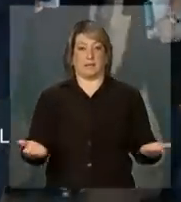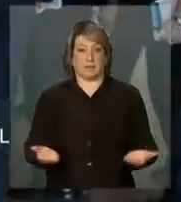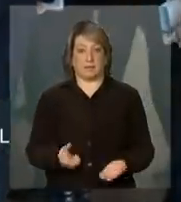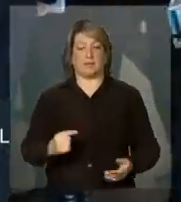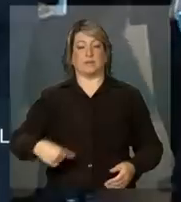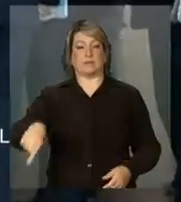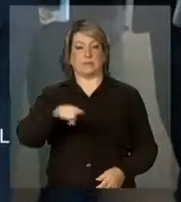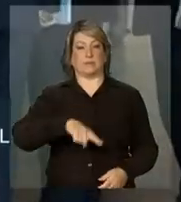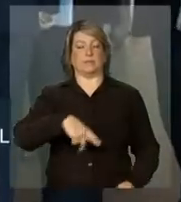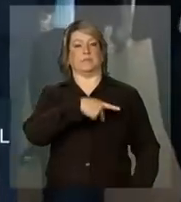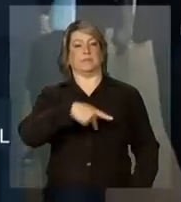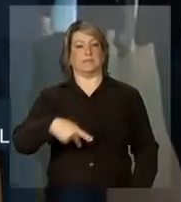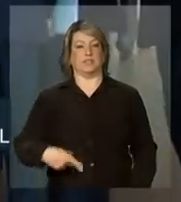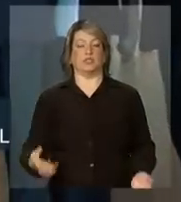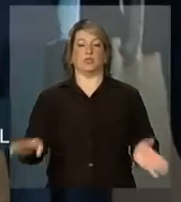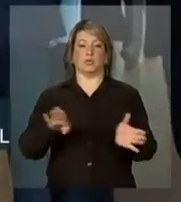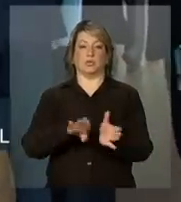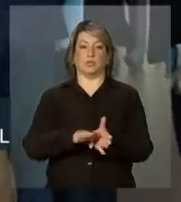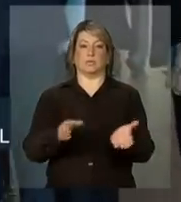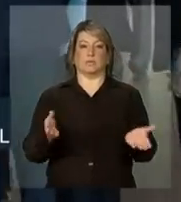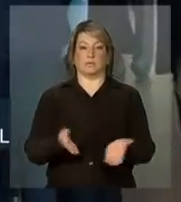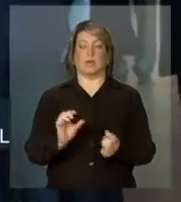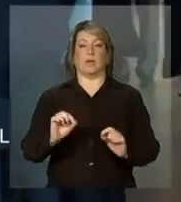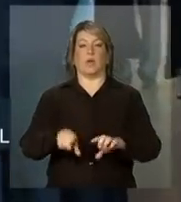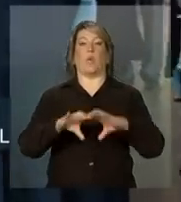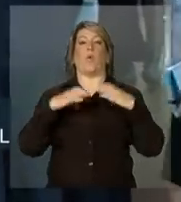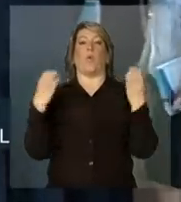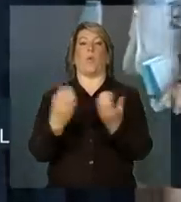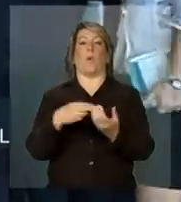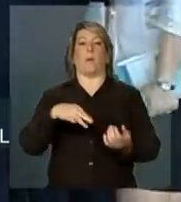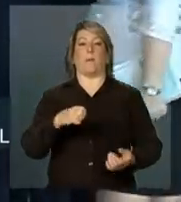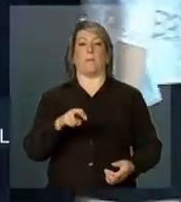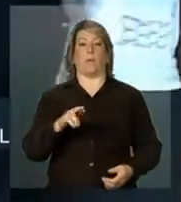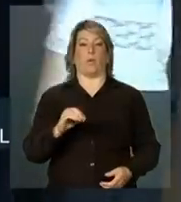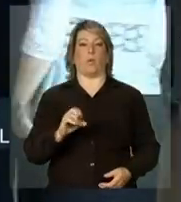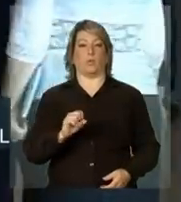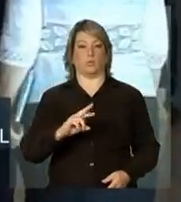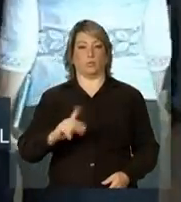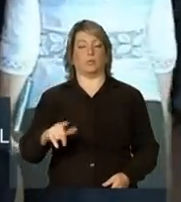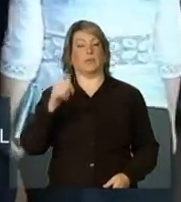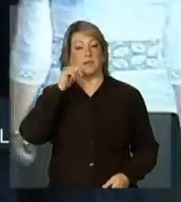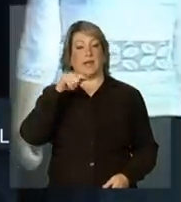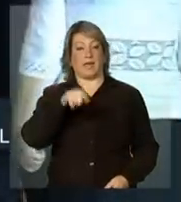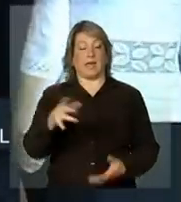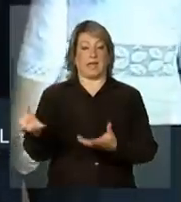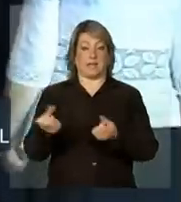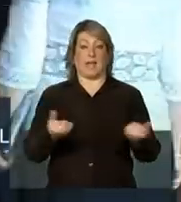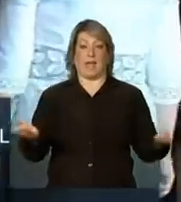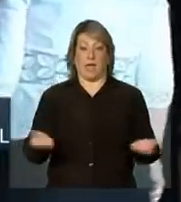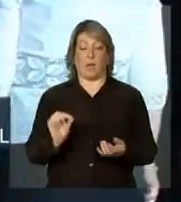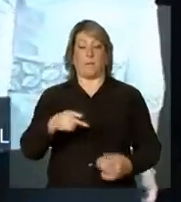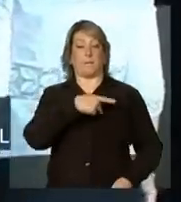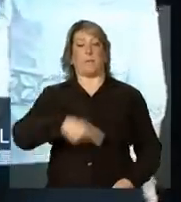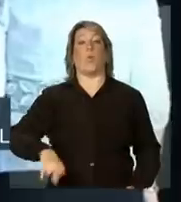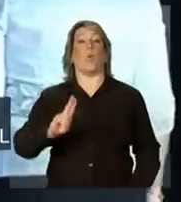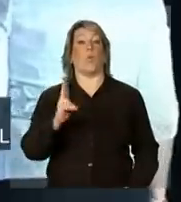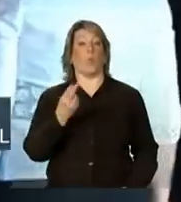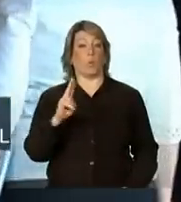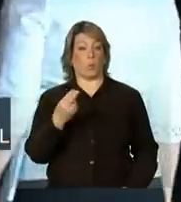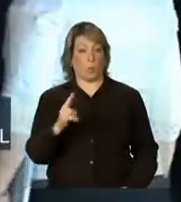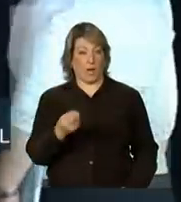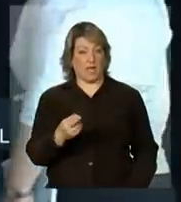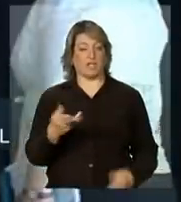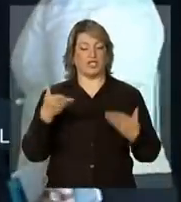receber os chefes de Estado para a cúpula do Mercosul. Ela recebeu neste momento o presidente do Uruguai, José